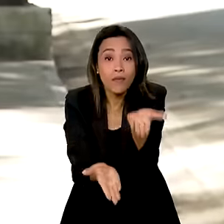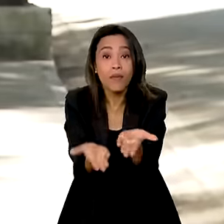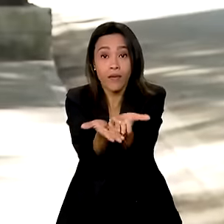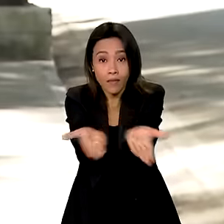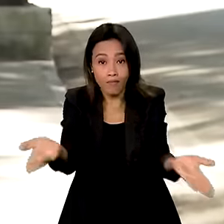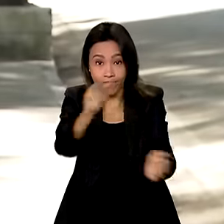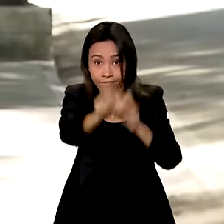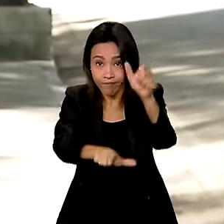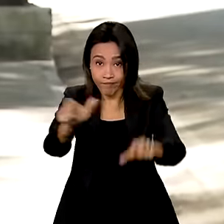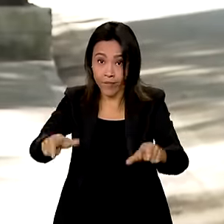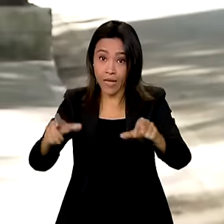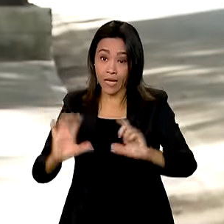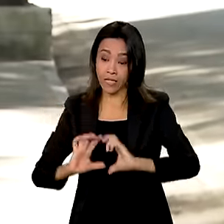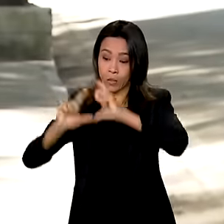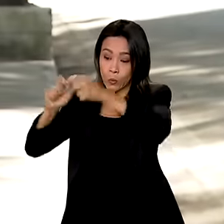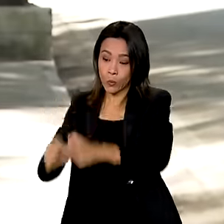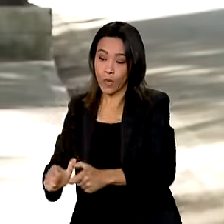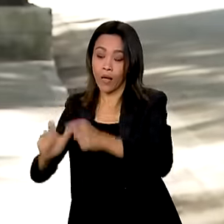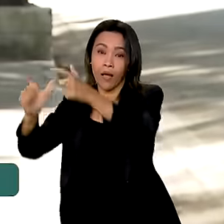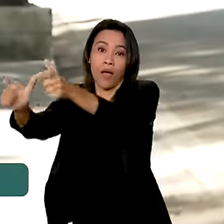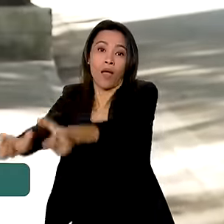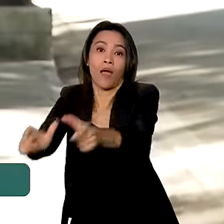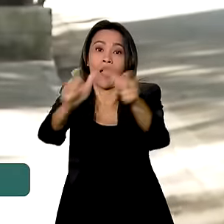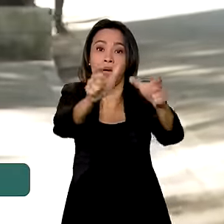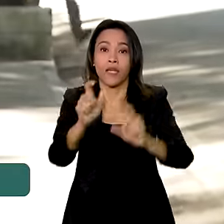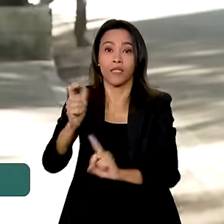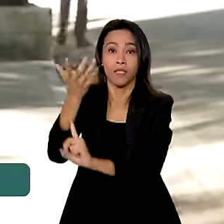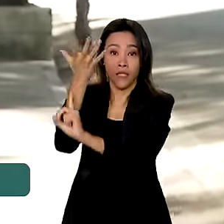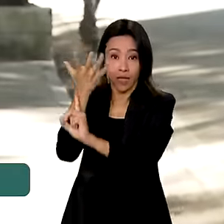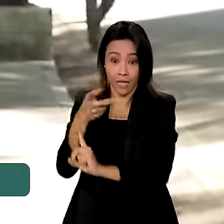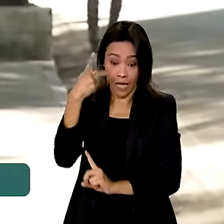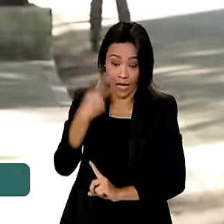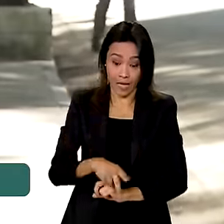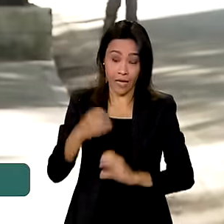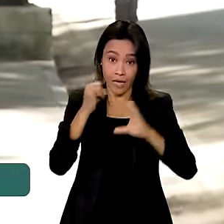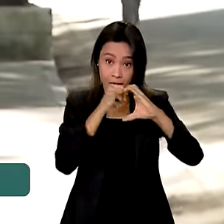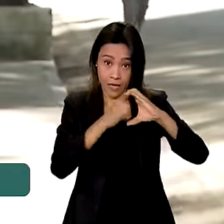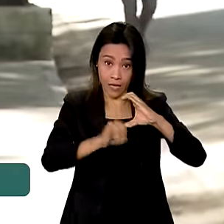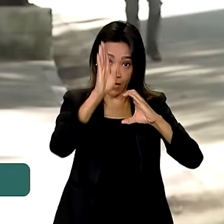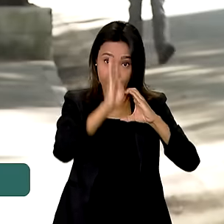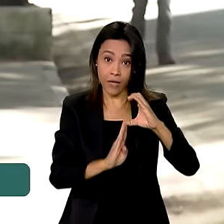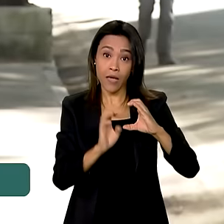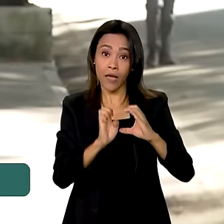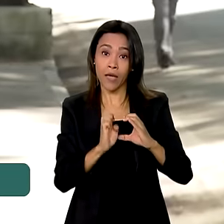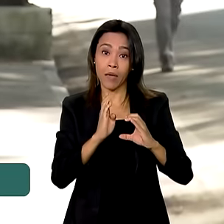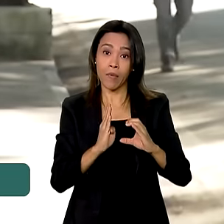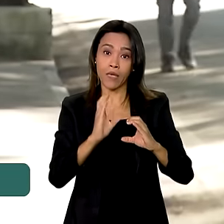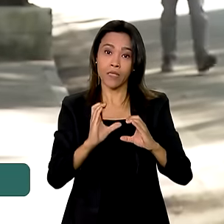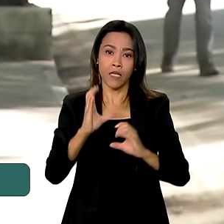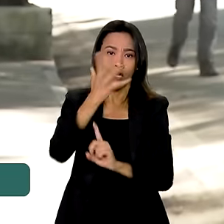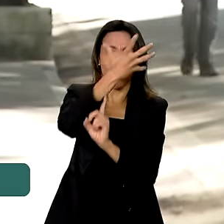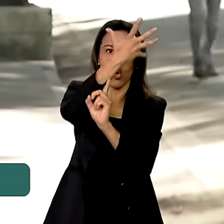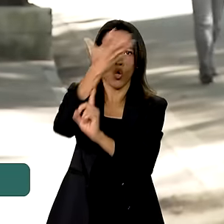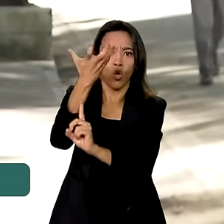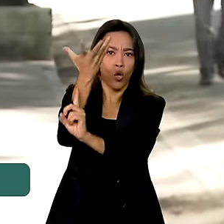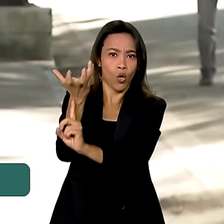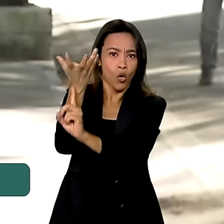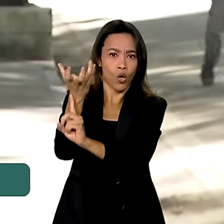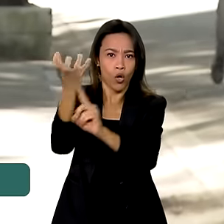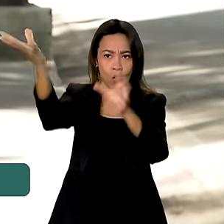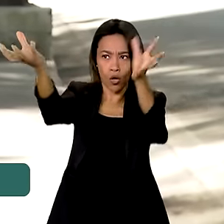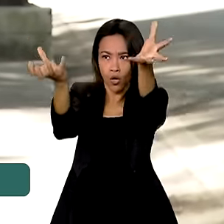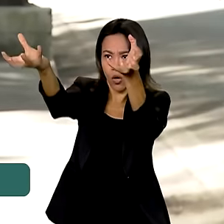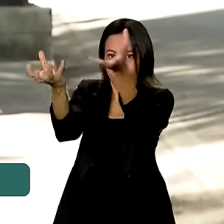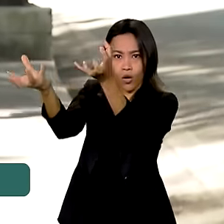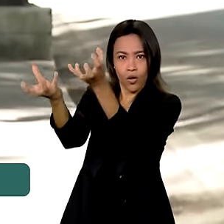essas estações vão transmitir os sinais da EBC, da Empresa Brasil de Comunicação, como a TV Brasil e a TV GOV,